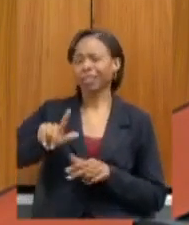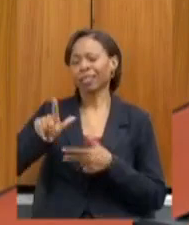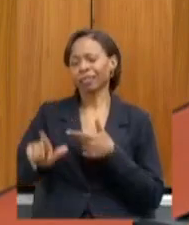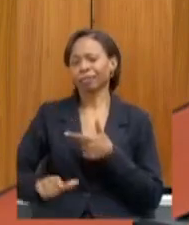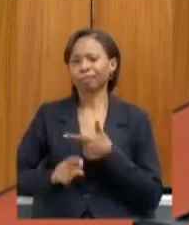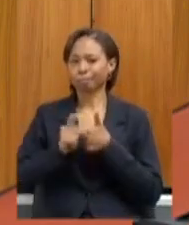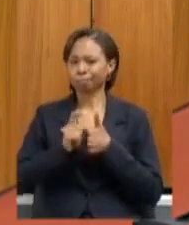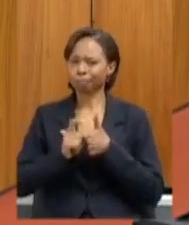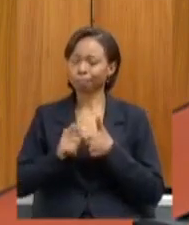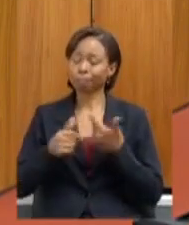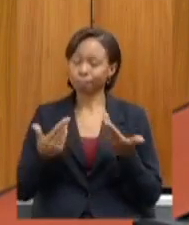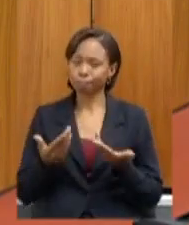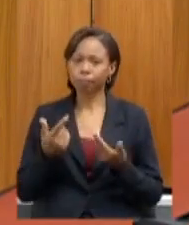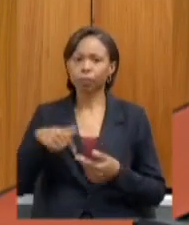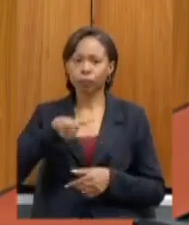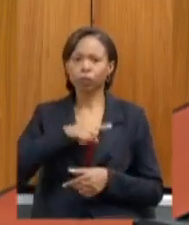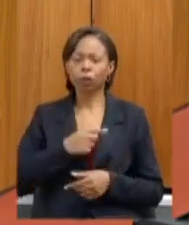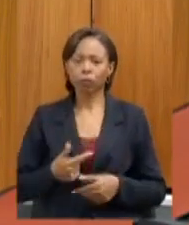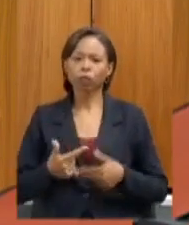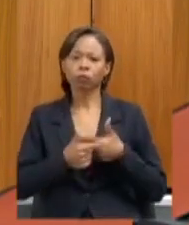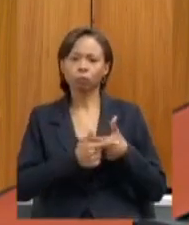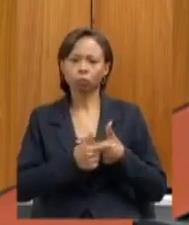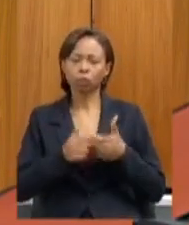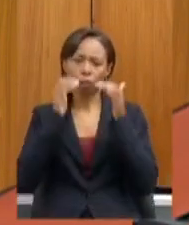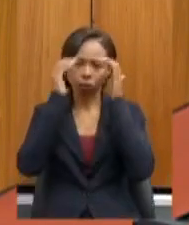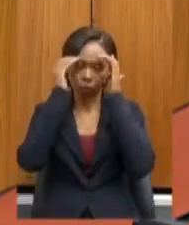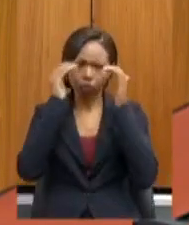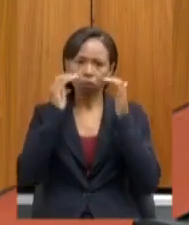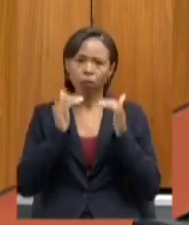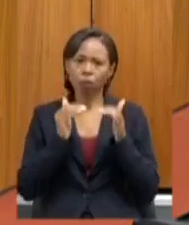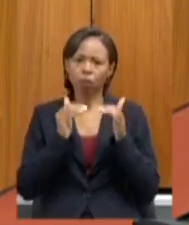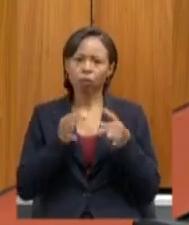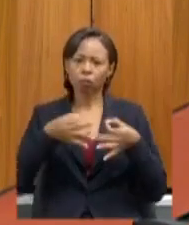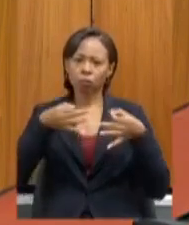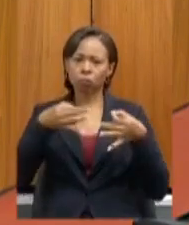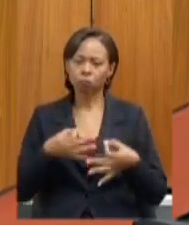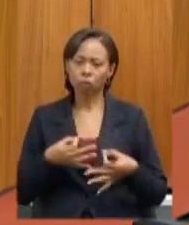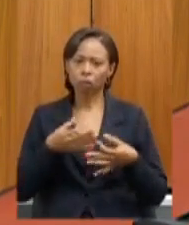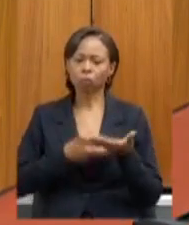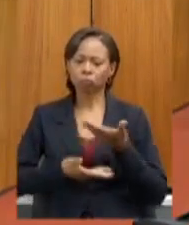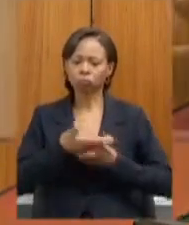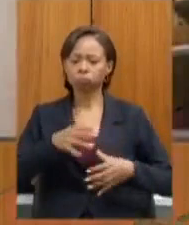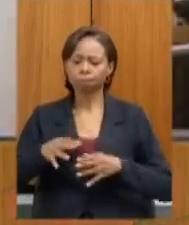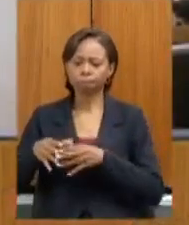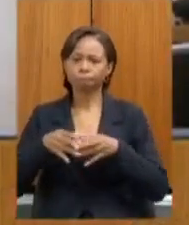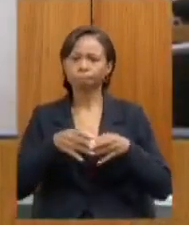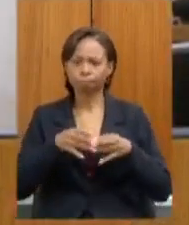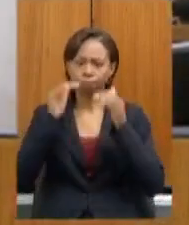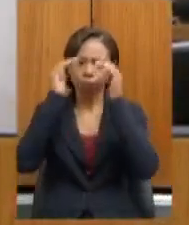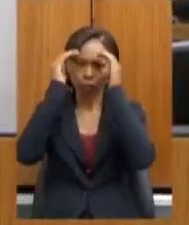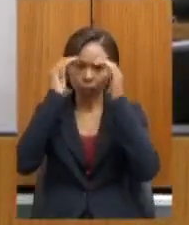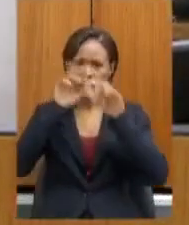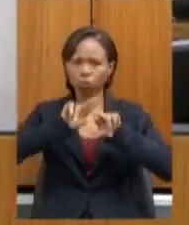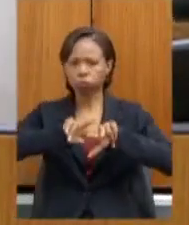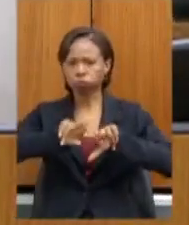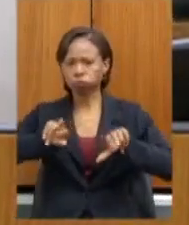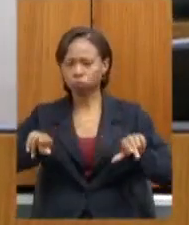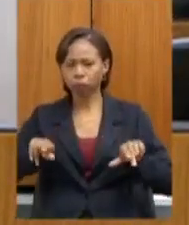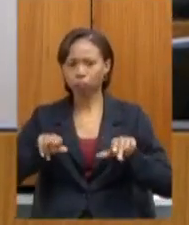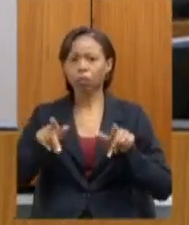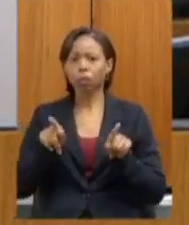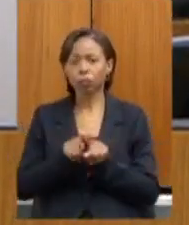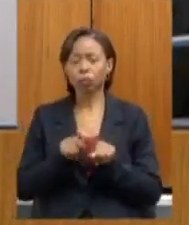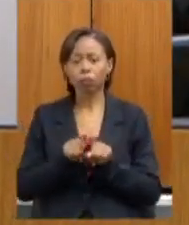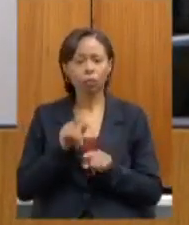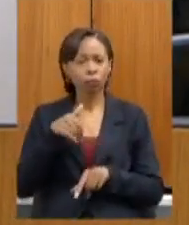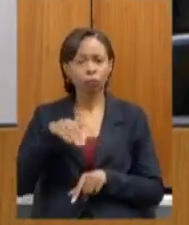tem sido cumprido de forma muito muito coletiva respeitando a diversidade mas